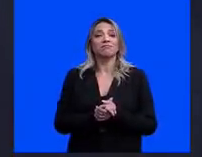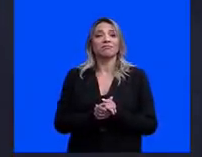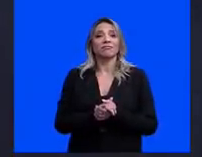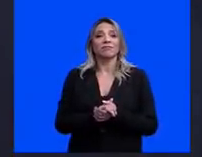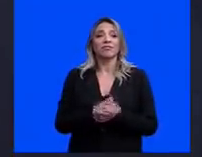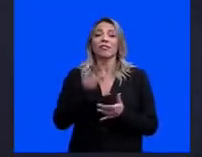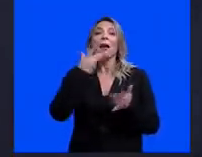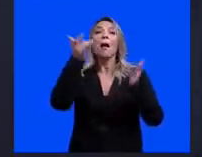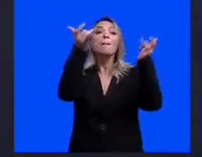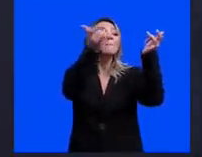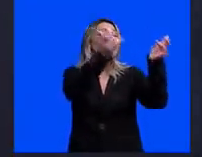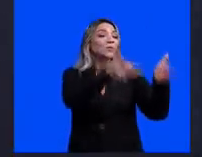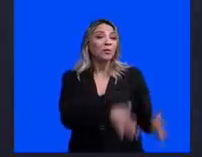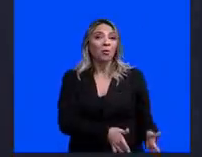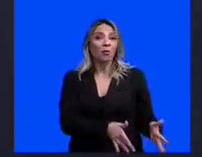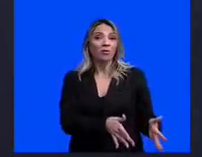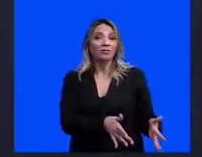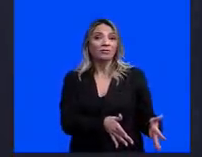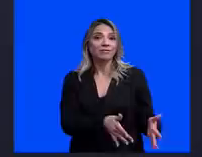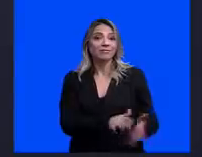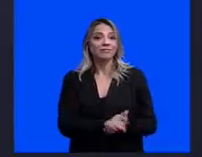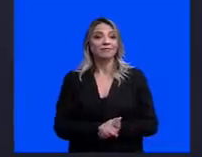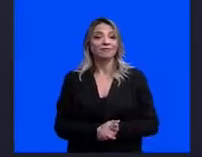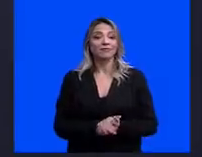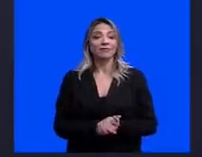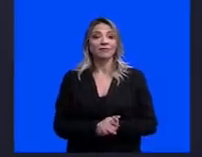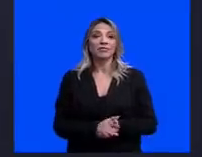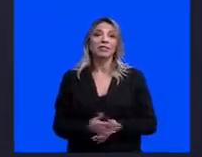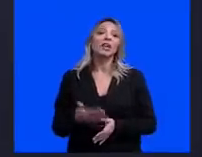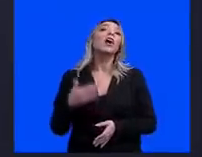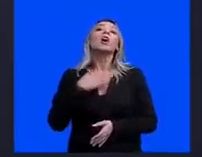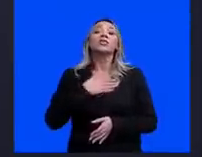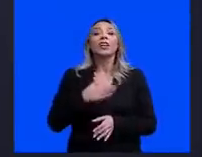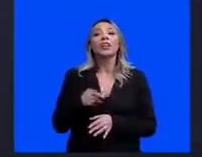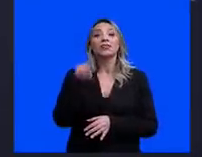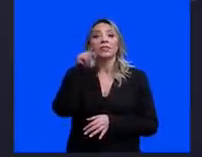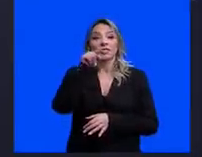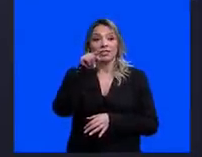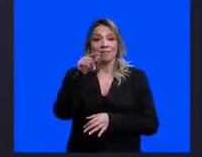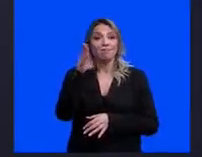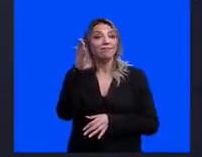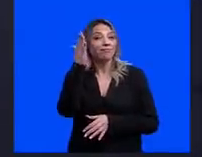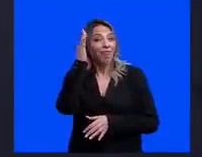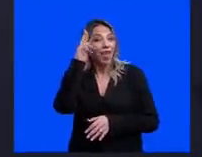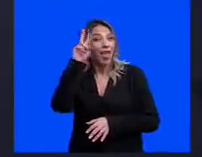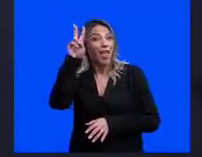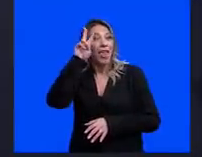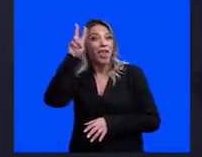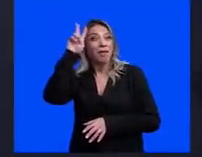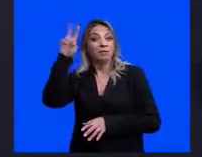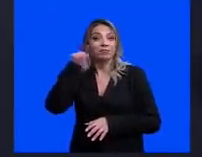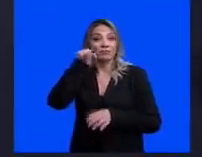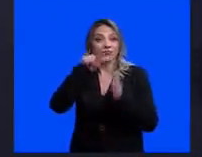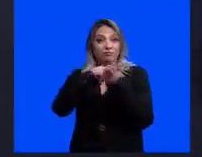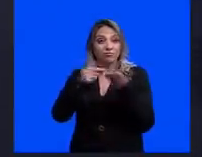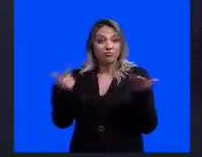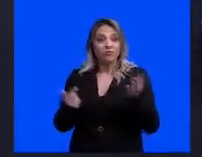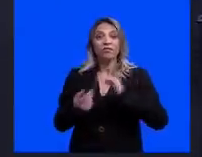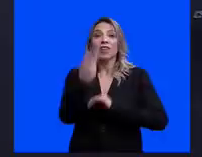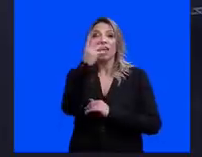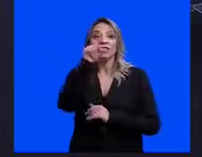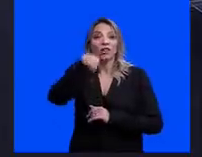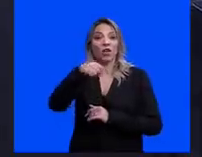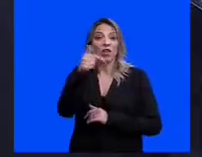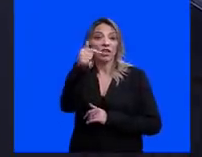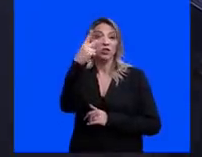abandonou a Prefeitura. Gostaria de te lembrar que a sua nota no Datafolha é 3,7.